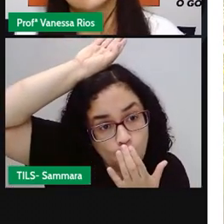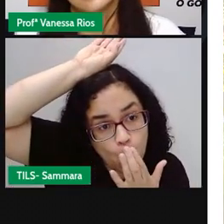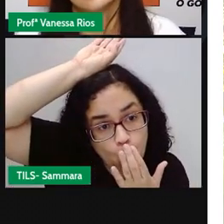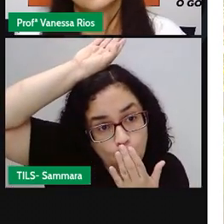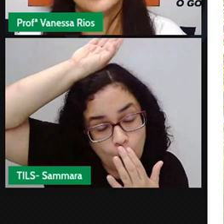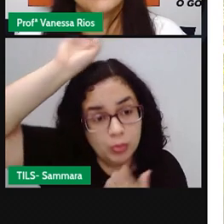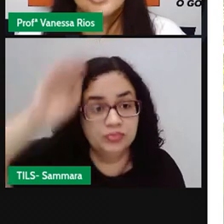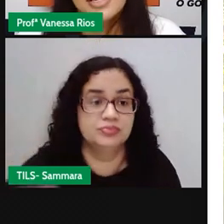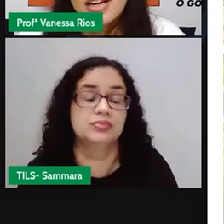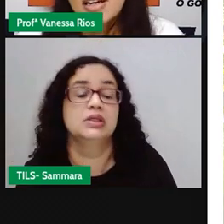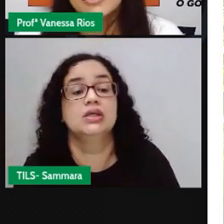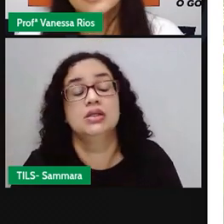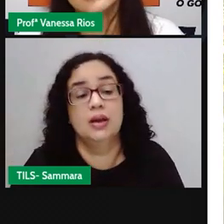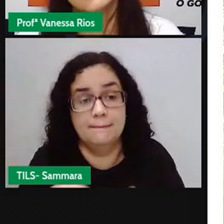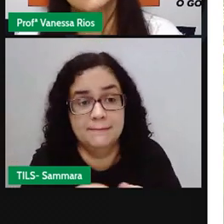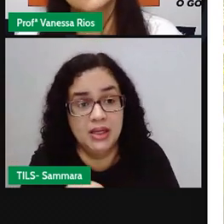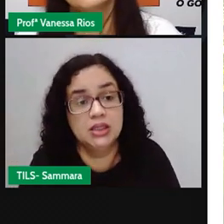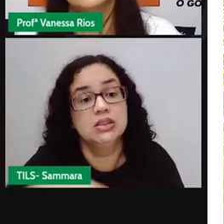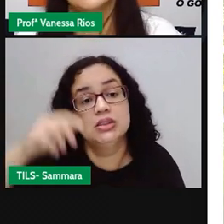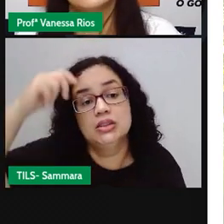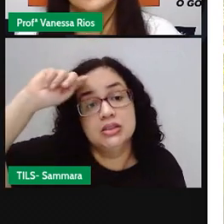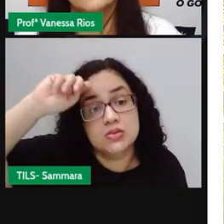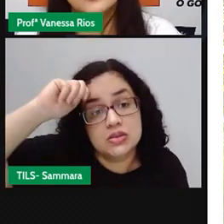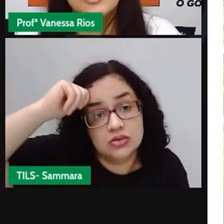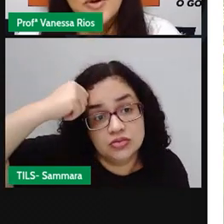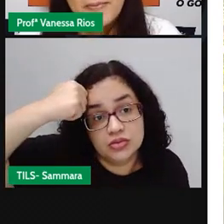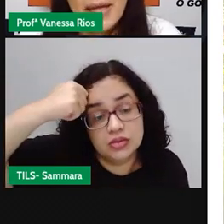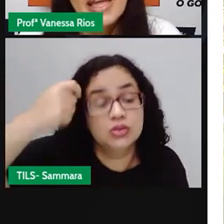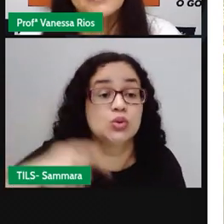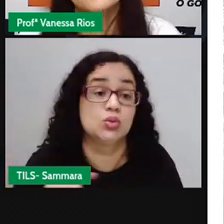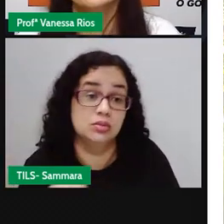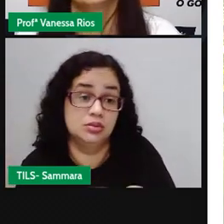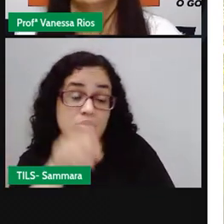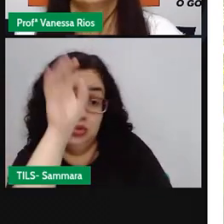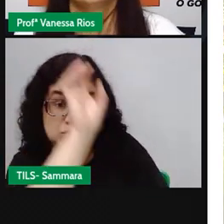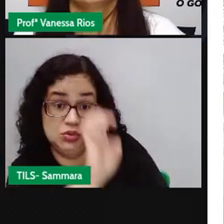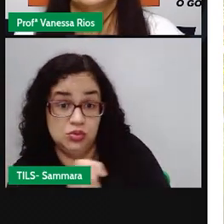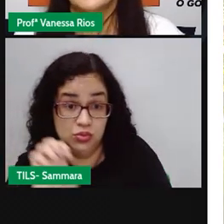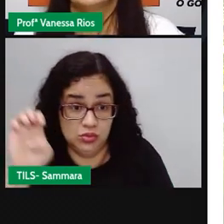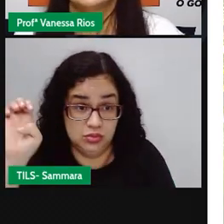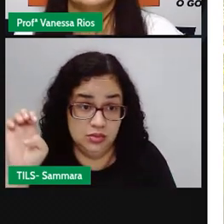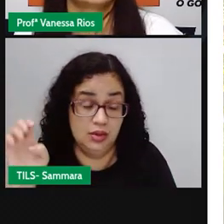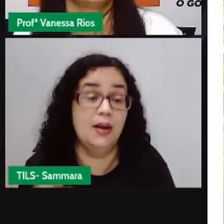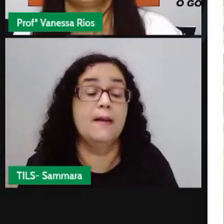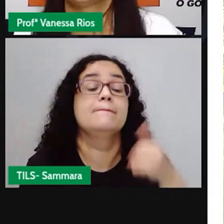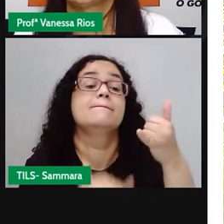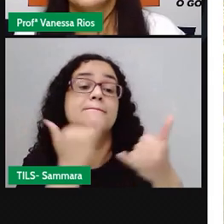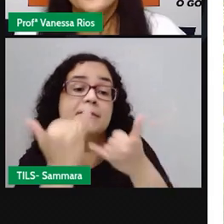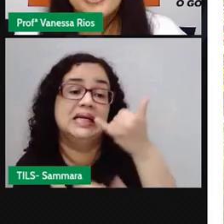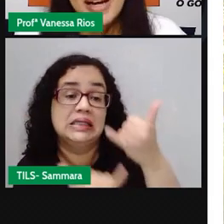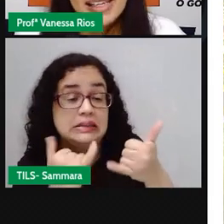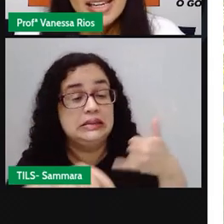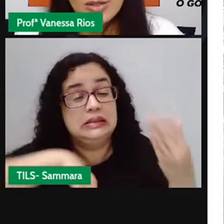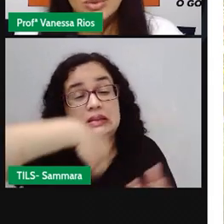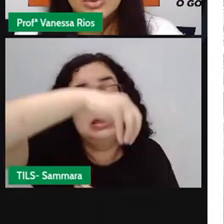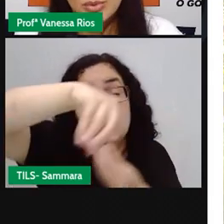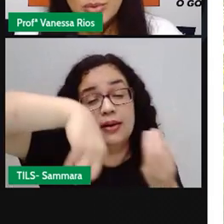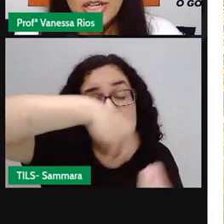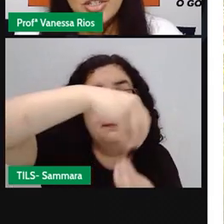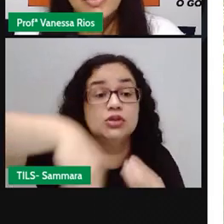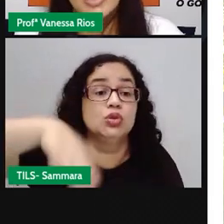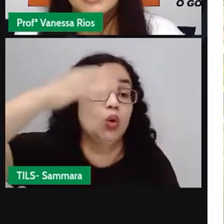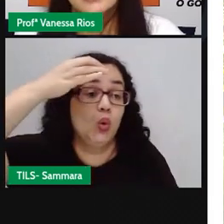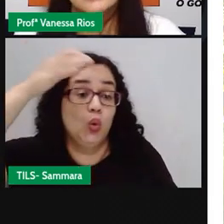herdadas aí dos africanos, também aí, ó, dos europeus, brincadeiras que misturam aí as